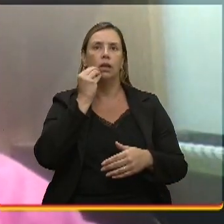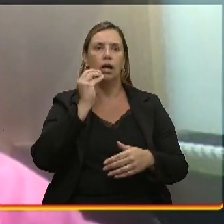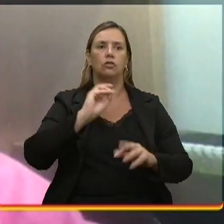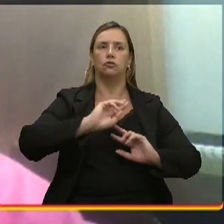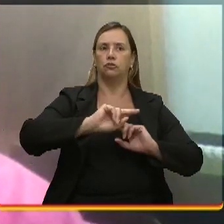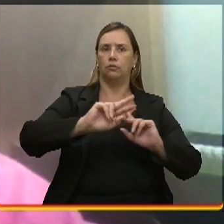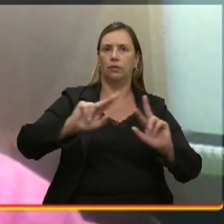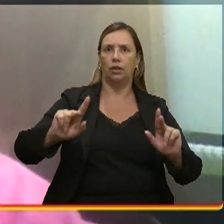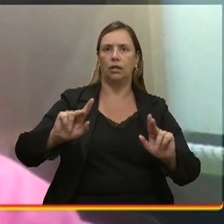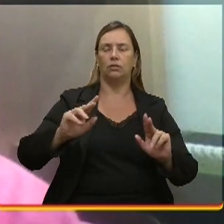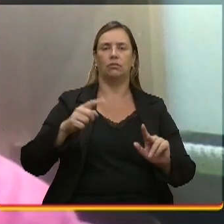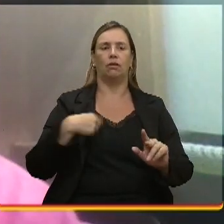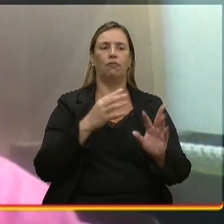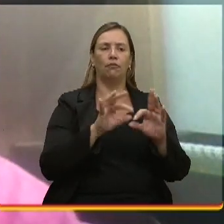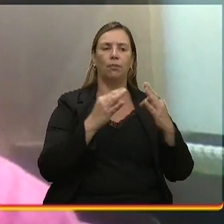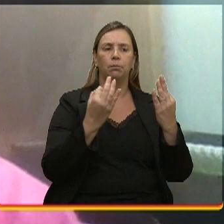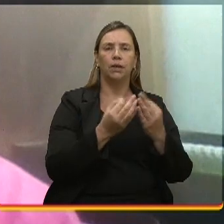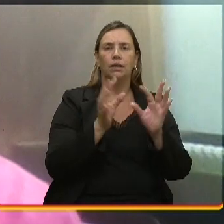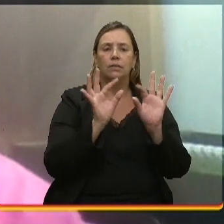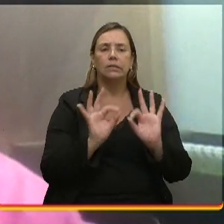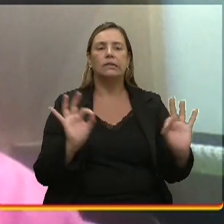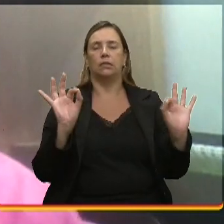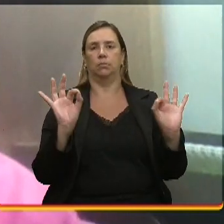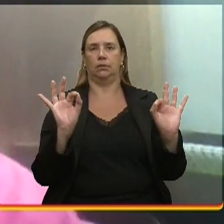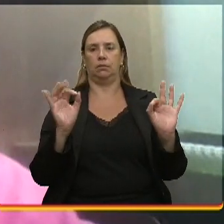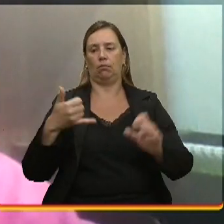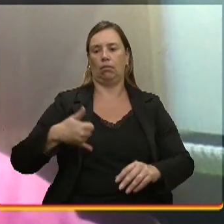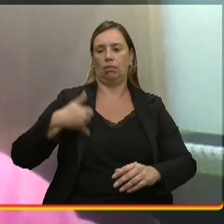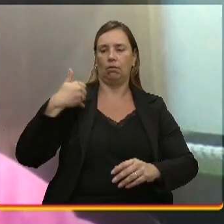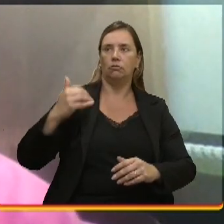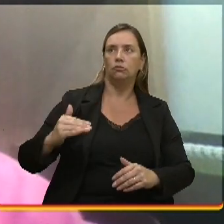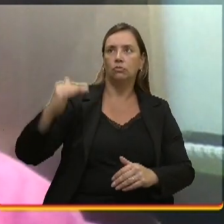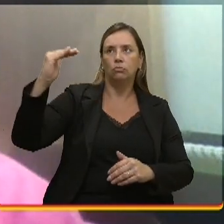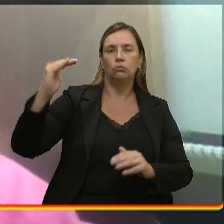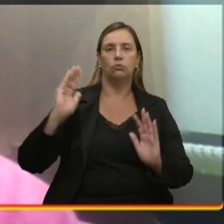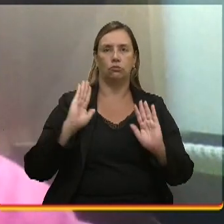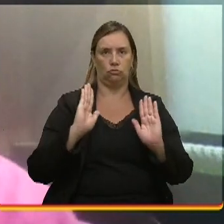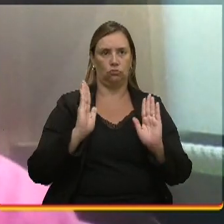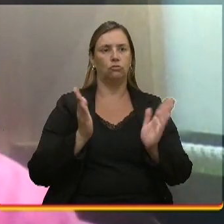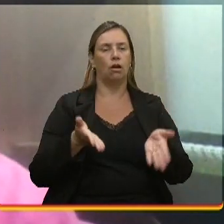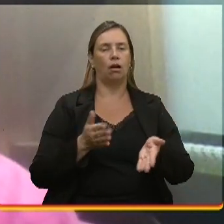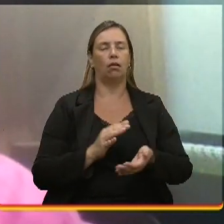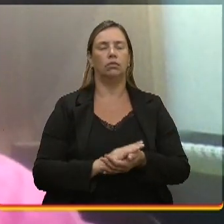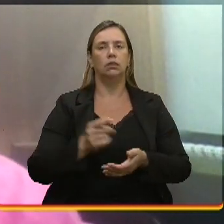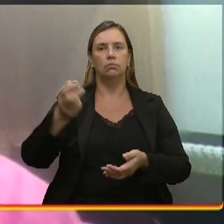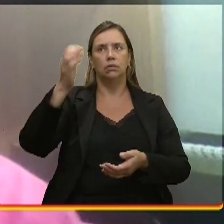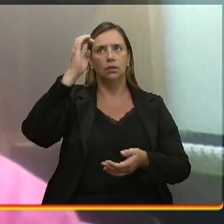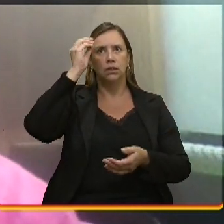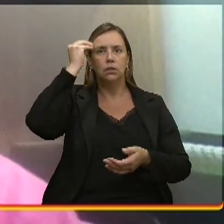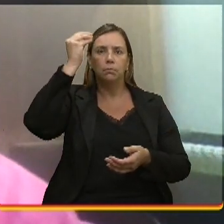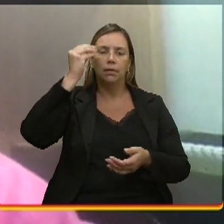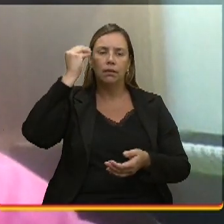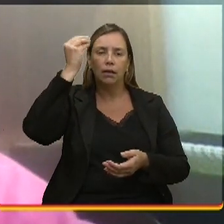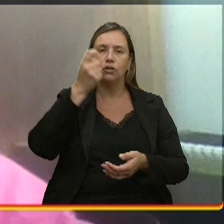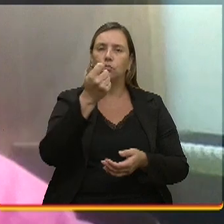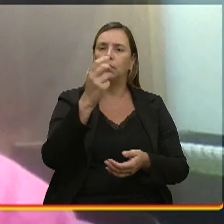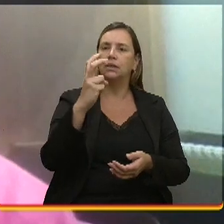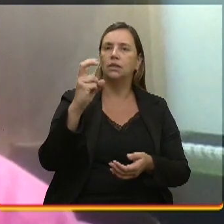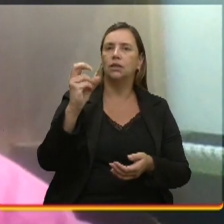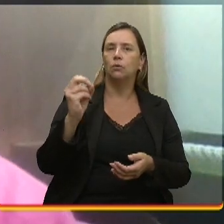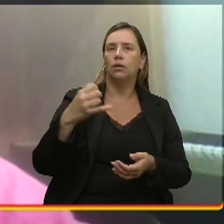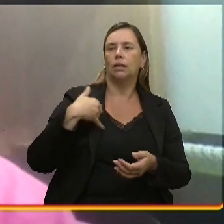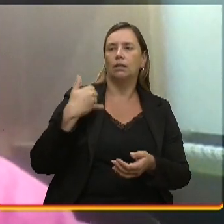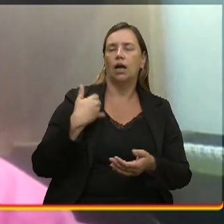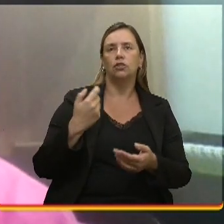família muito simples, mas na idade adulta e mais madura, enfim, quase chegando aos 50 anos, eu pensei, por que